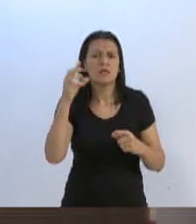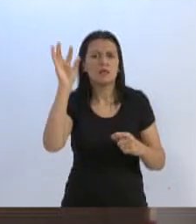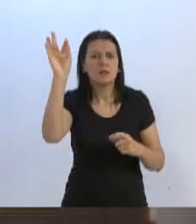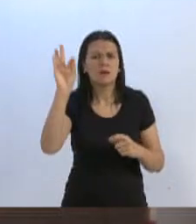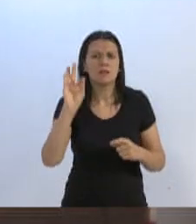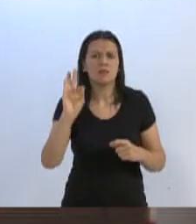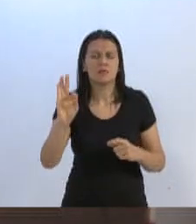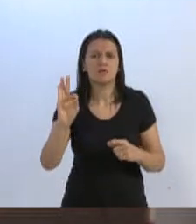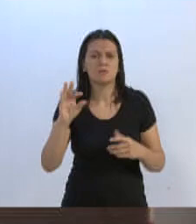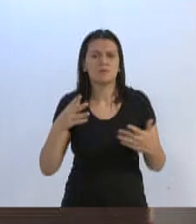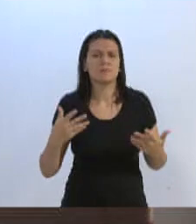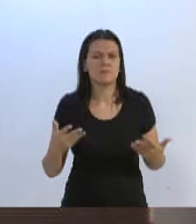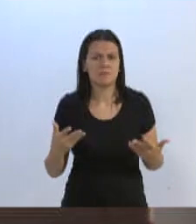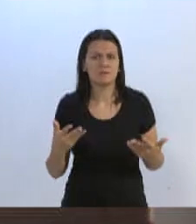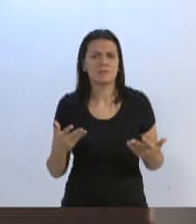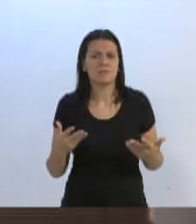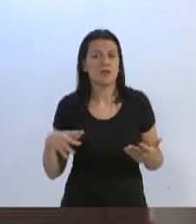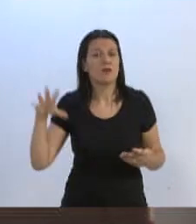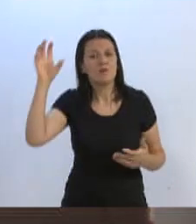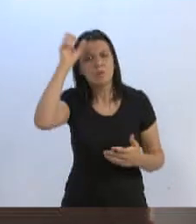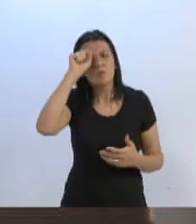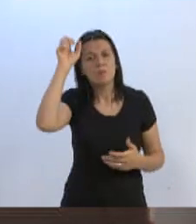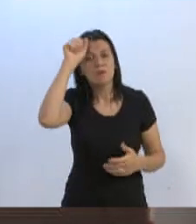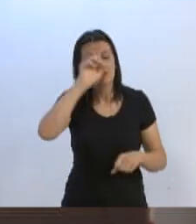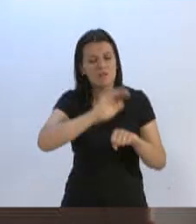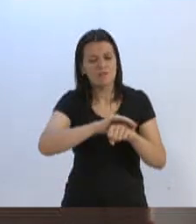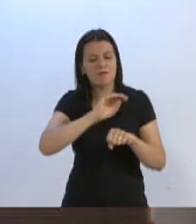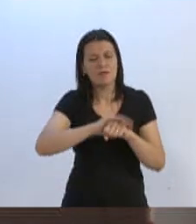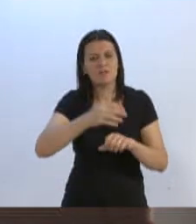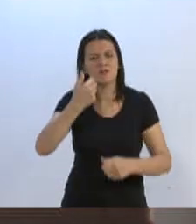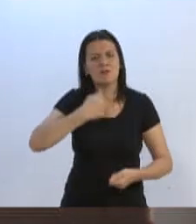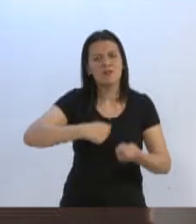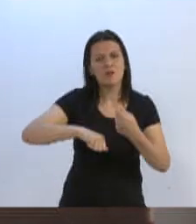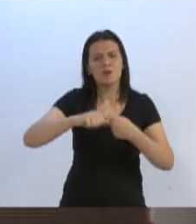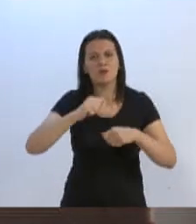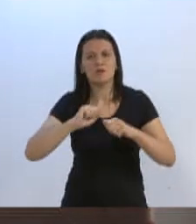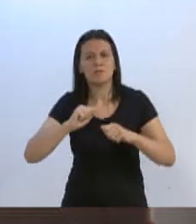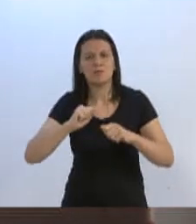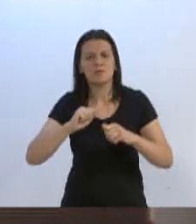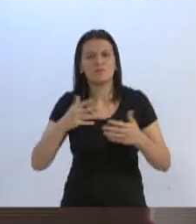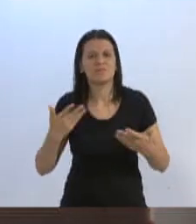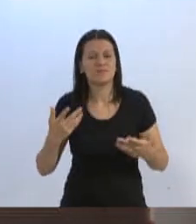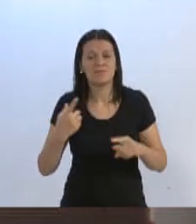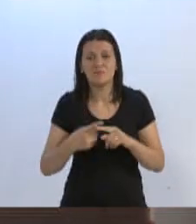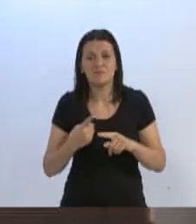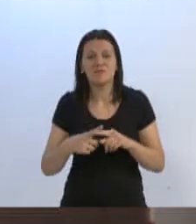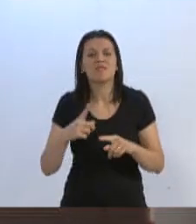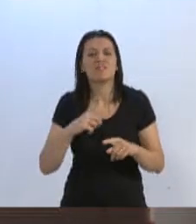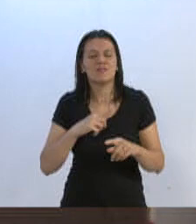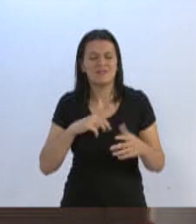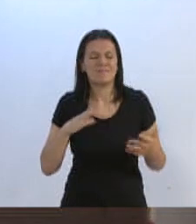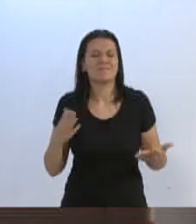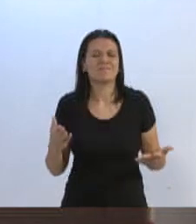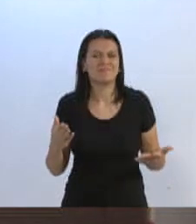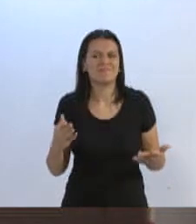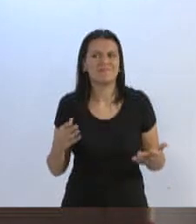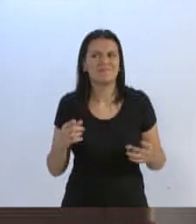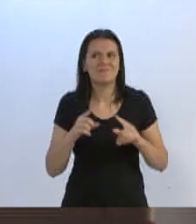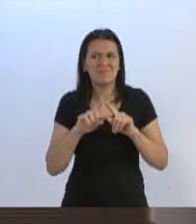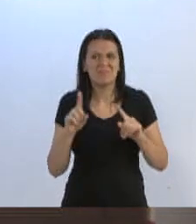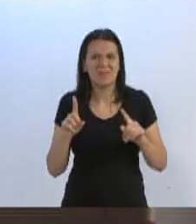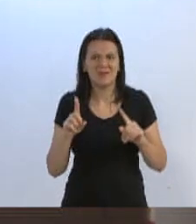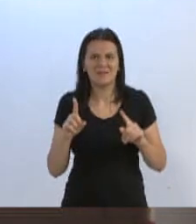E aí, sim, nós vamos aprender a fazer economia. Porque aí nós vamos ter um orçamento para ser cumprido. Agora, ter um